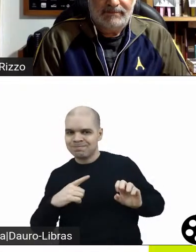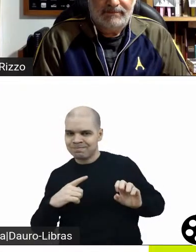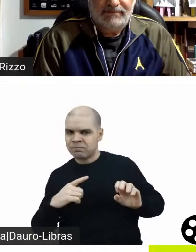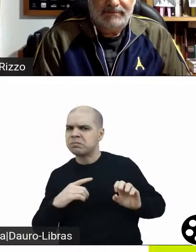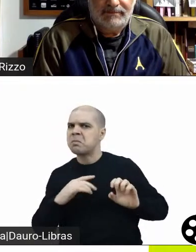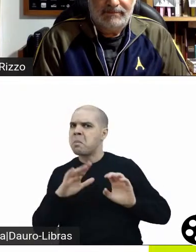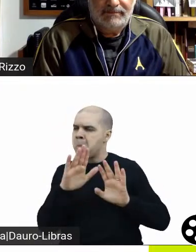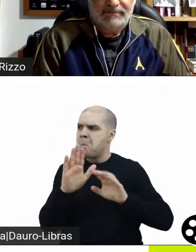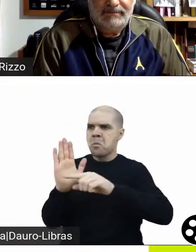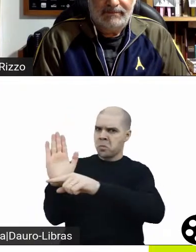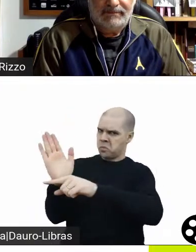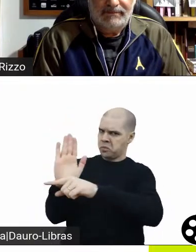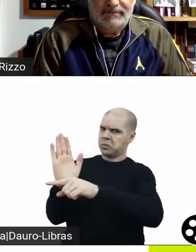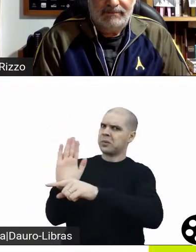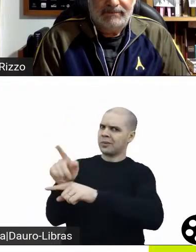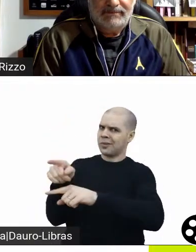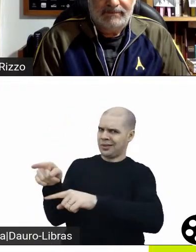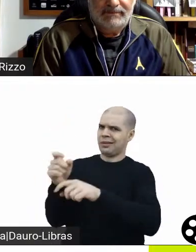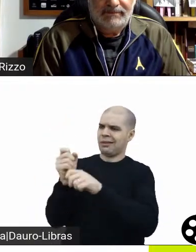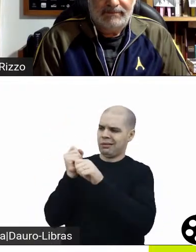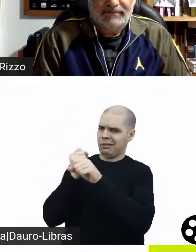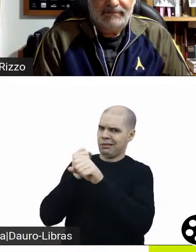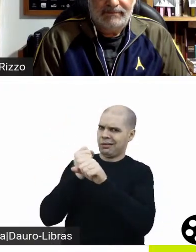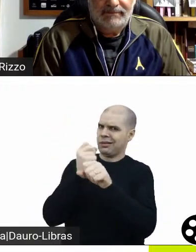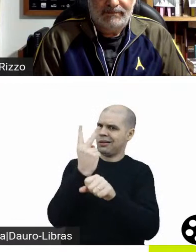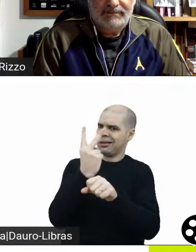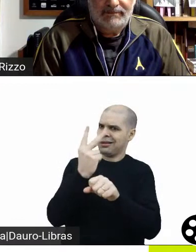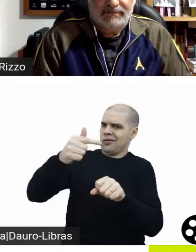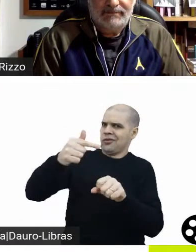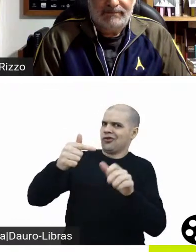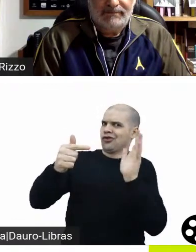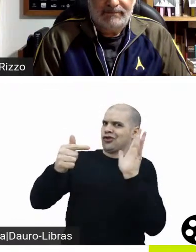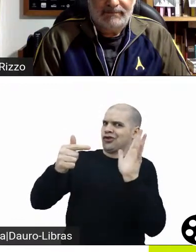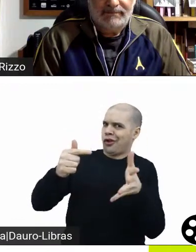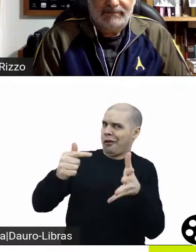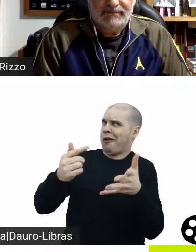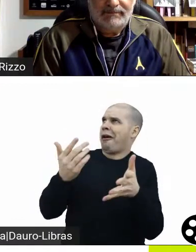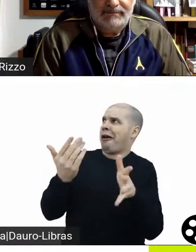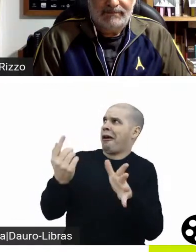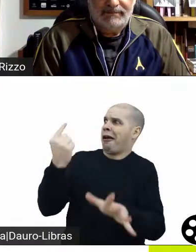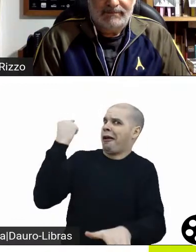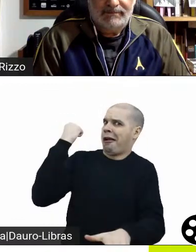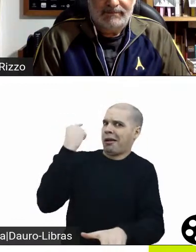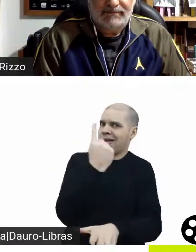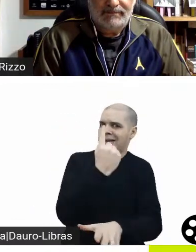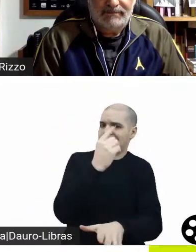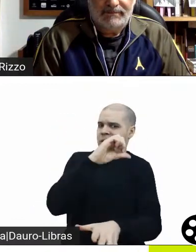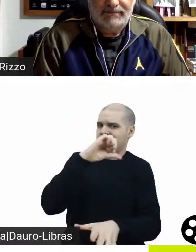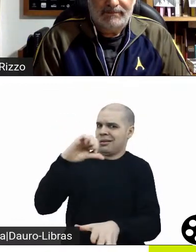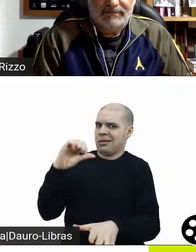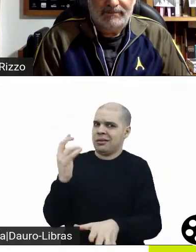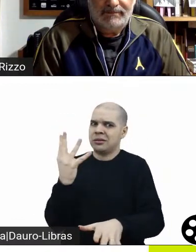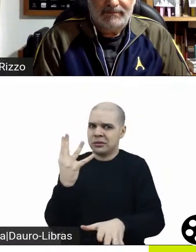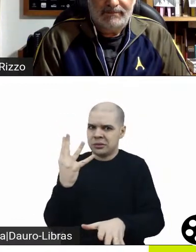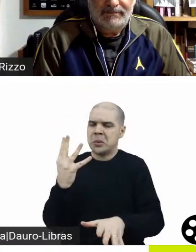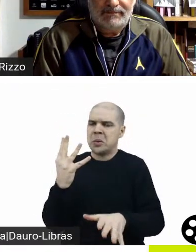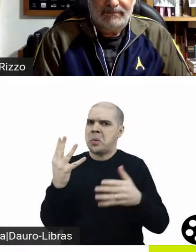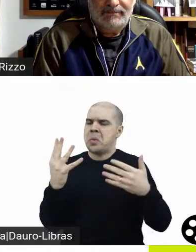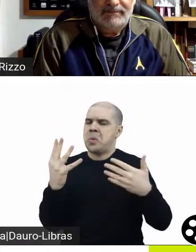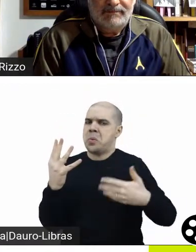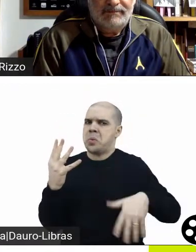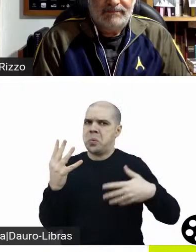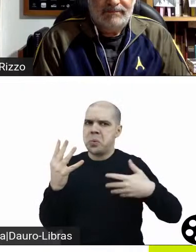poderia ser mais atual, como o Sérgio falou. Eu me surpreendi também quando eu revi o filme, eu já não revi na época do lançamento, eu revi um pouquinho depois,